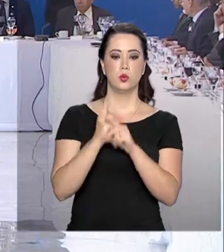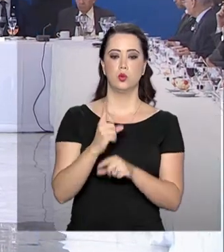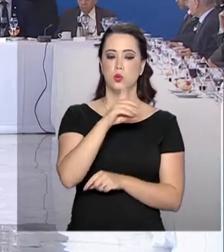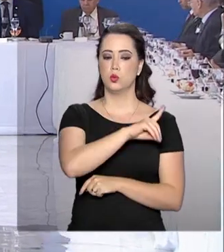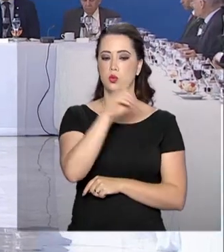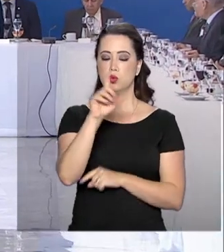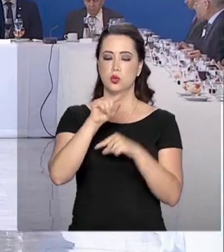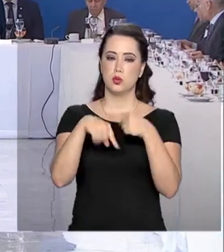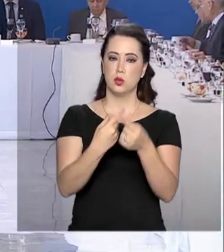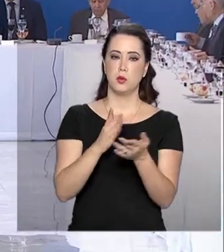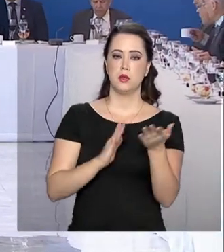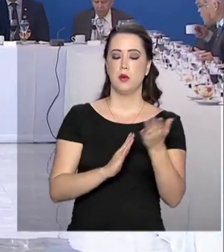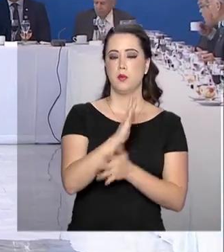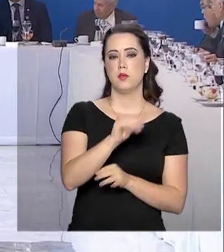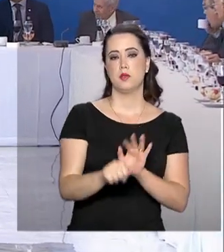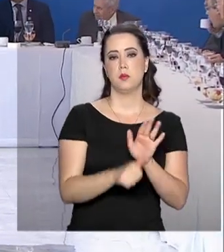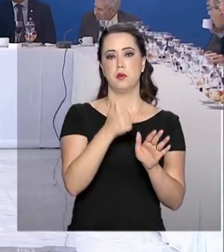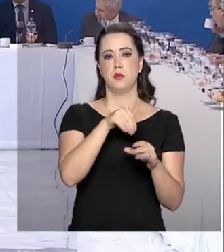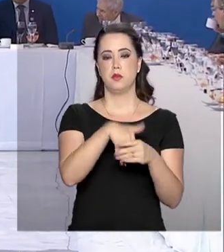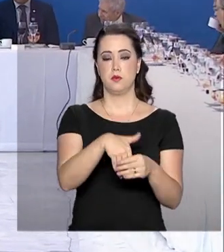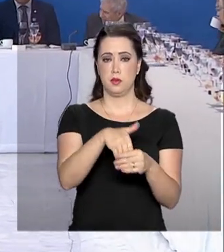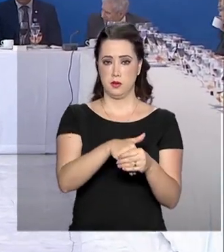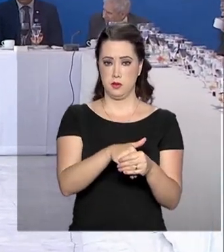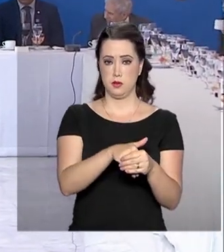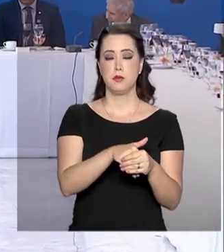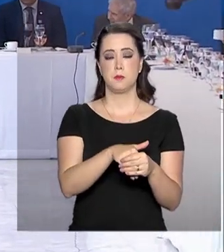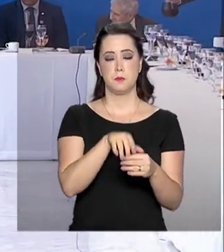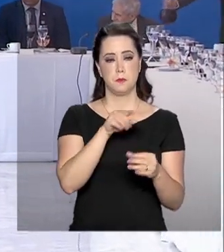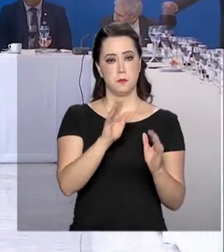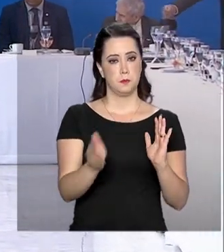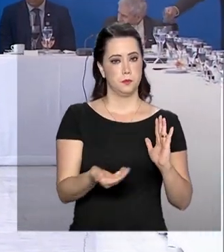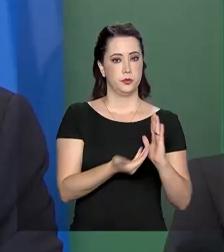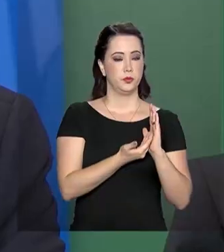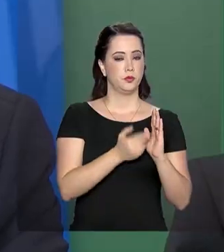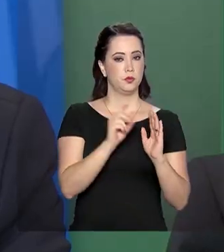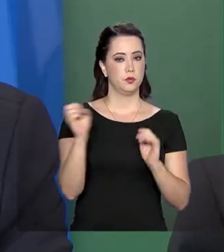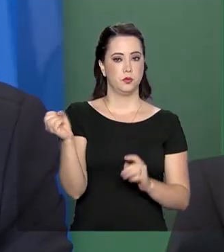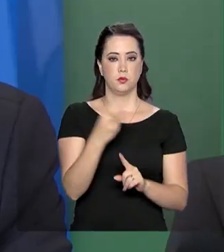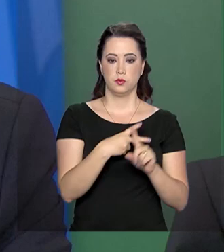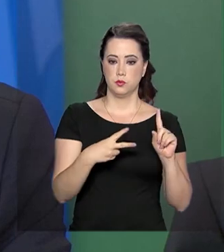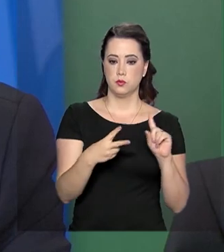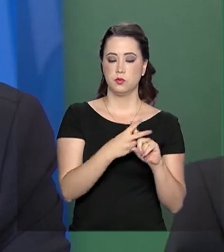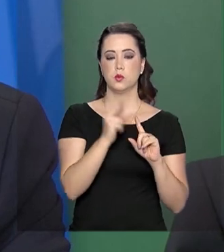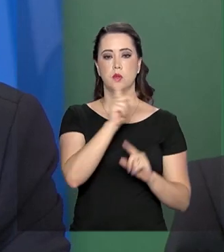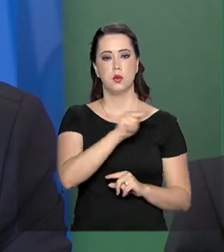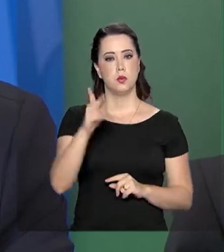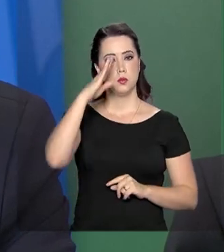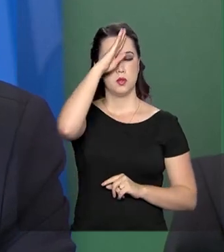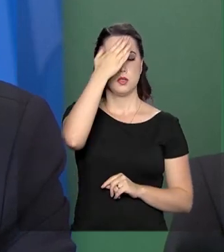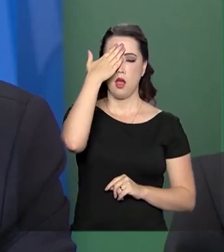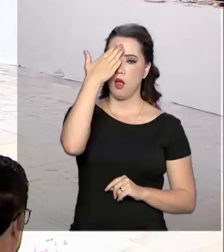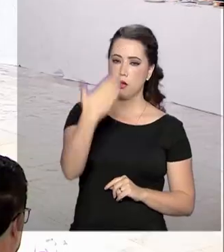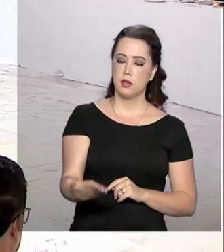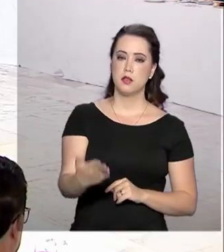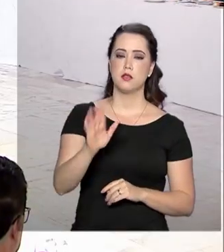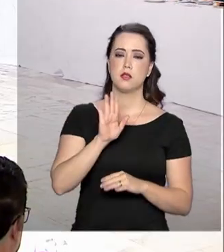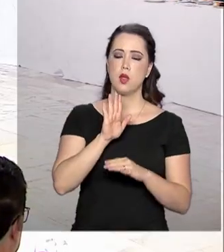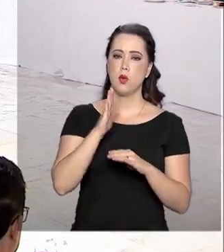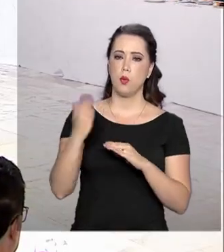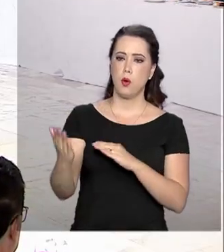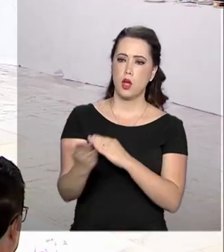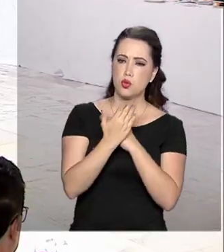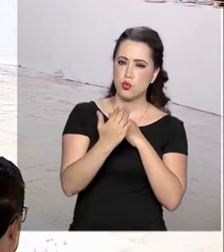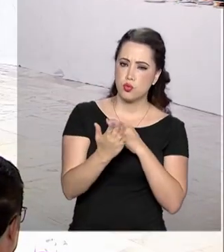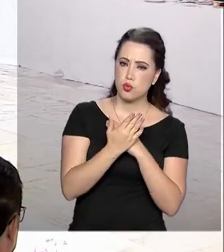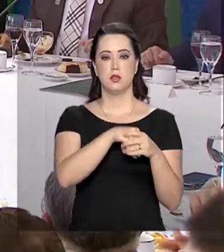depois da aprovação em primeiro turno na Câmara da nova Previdência e o presidente começou agradecendo o apoio que o governo